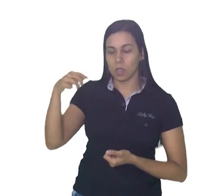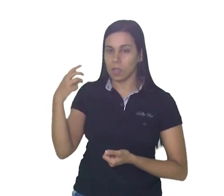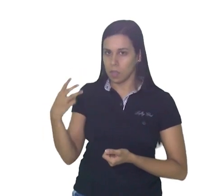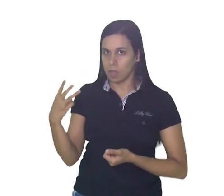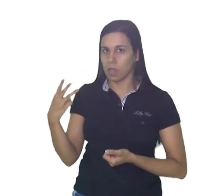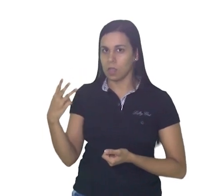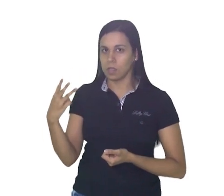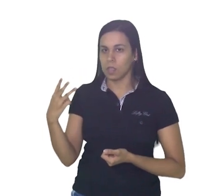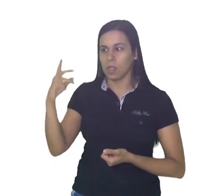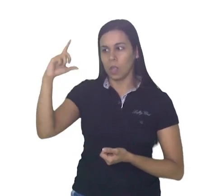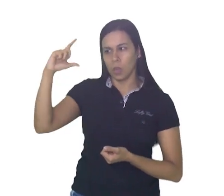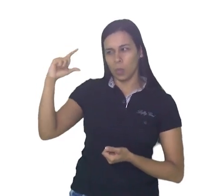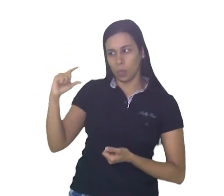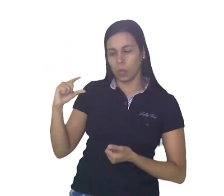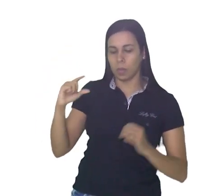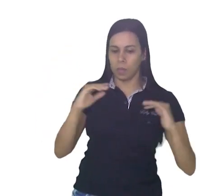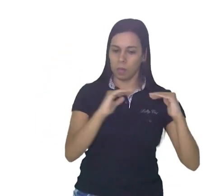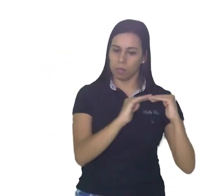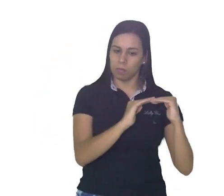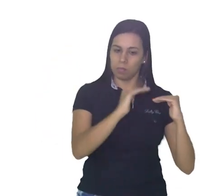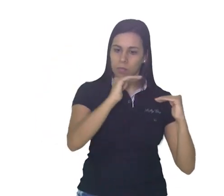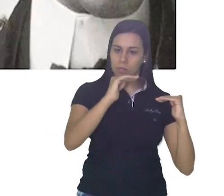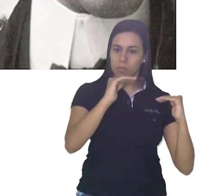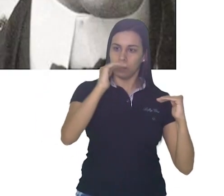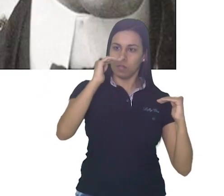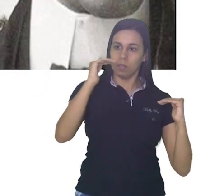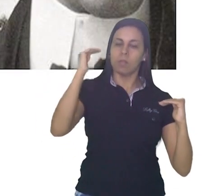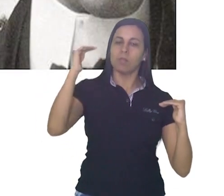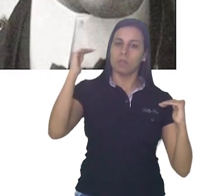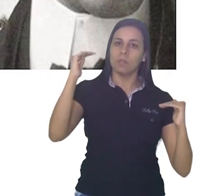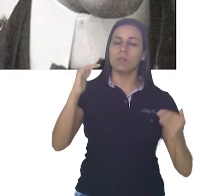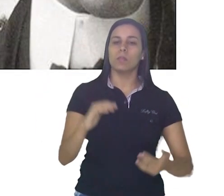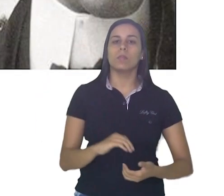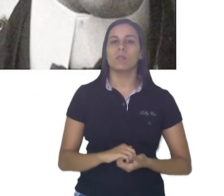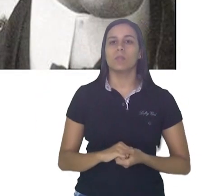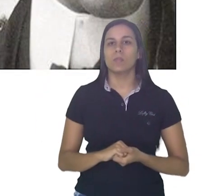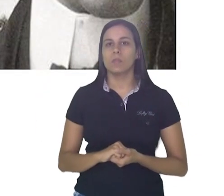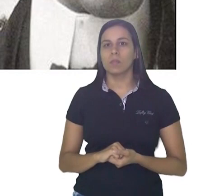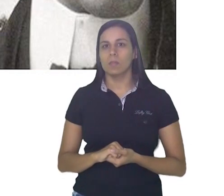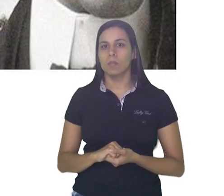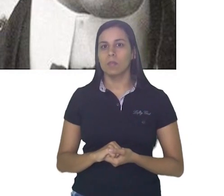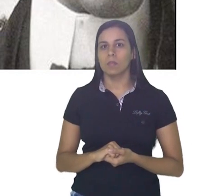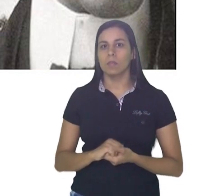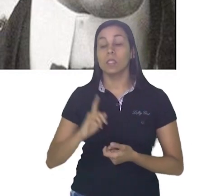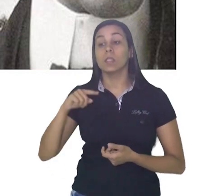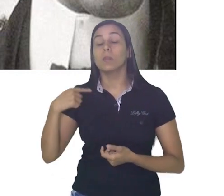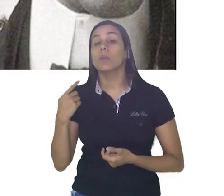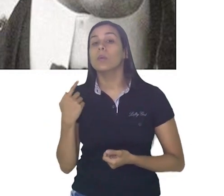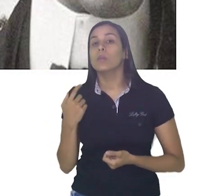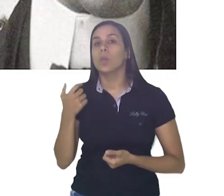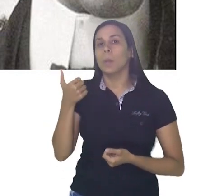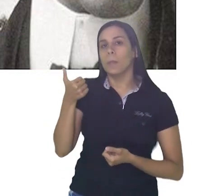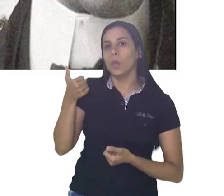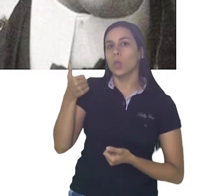1873 é o menor desses três números. Então, ele é o próximo da sequência. E logo depois,